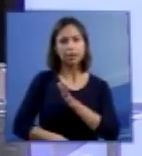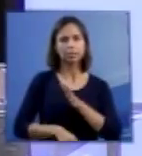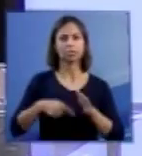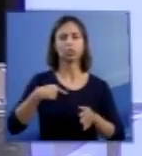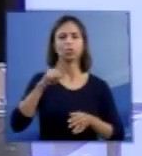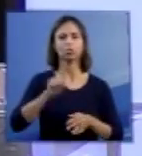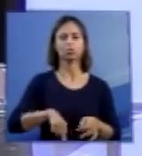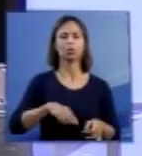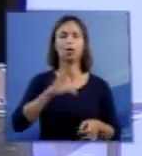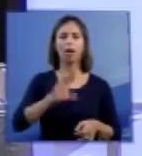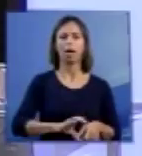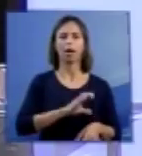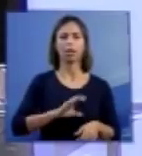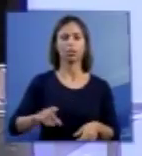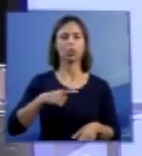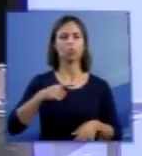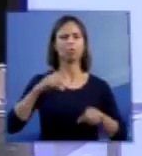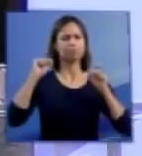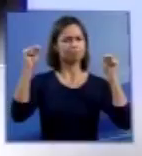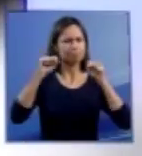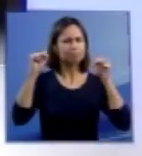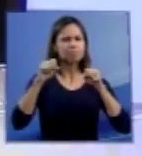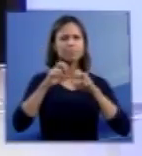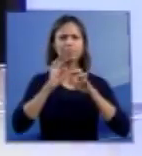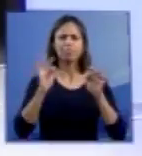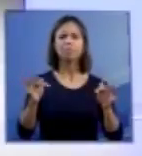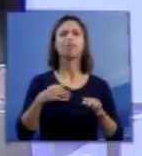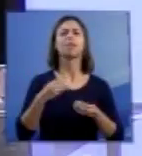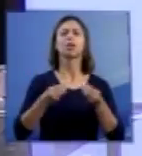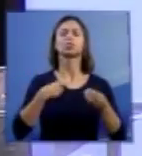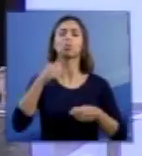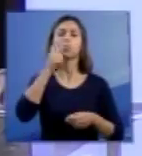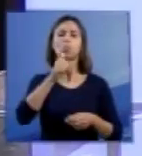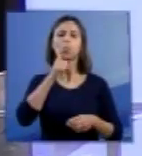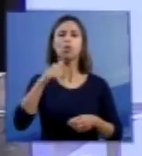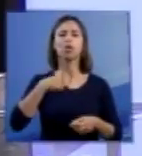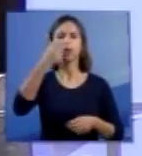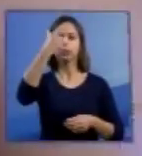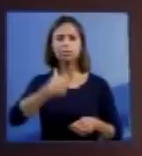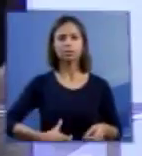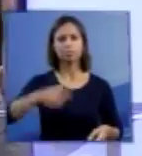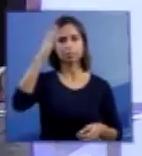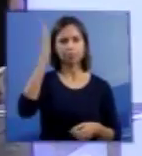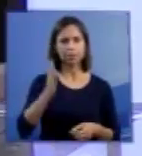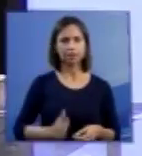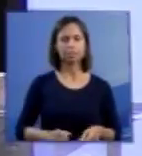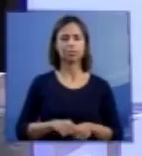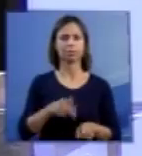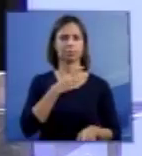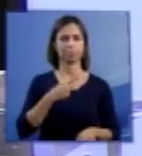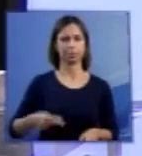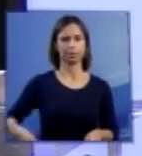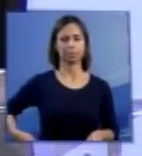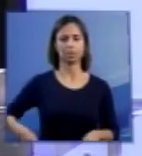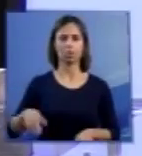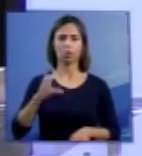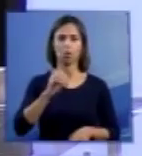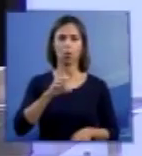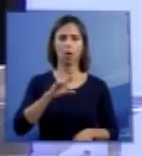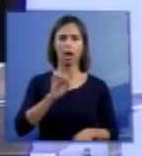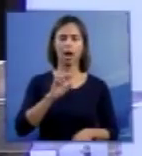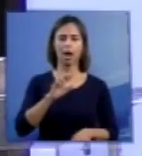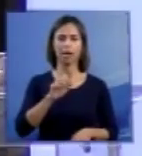feminista, como mulher, como cidadã brasileira e presidenta da Organização